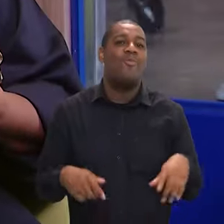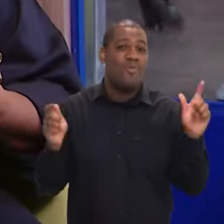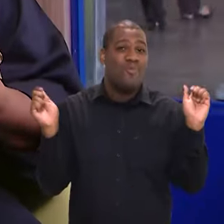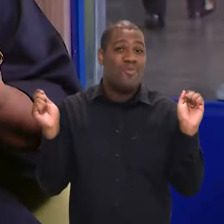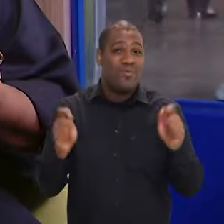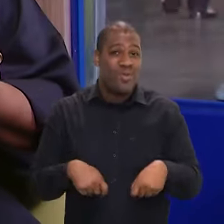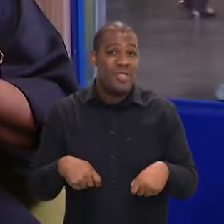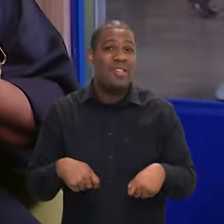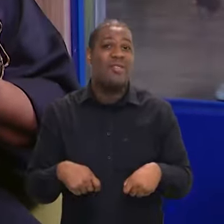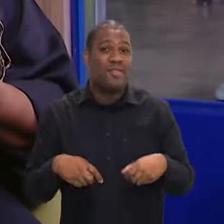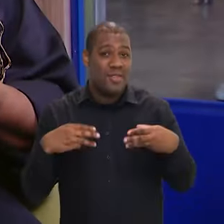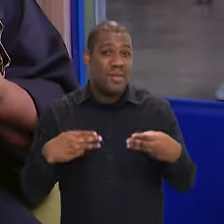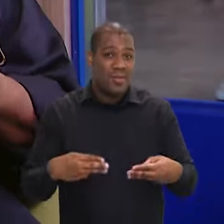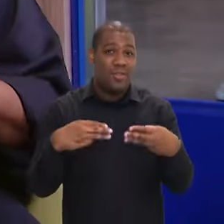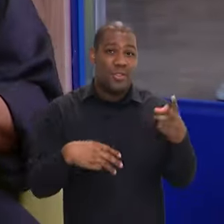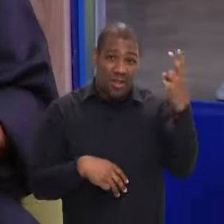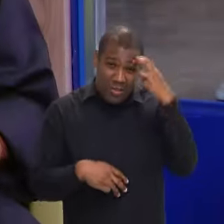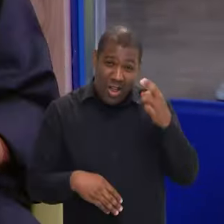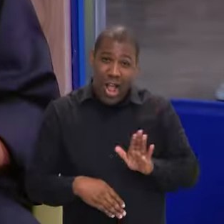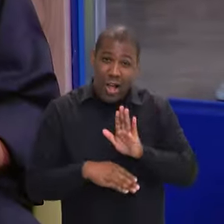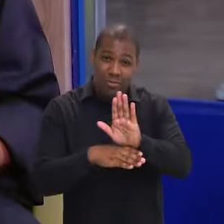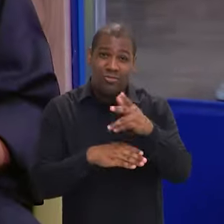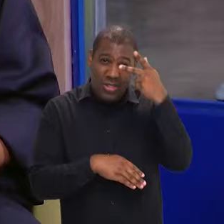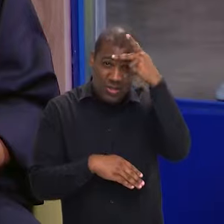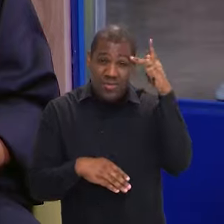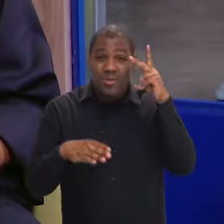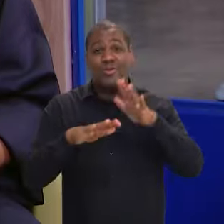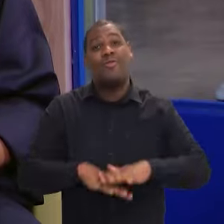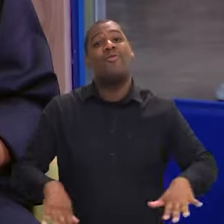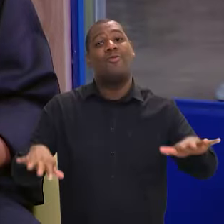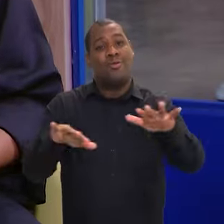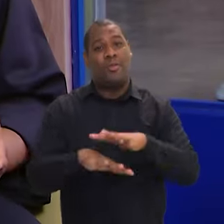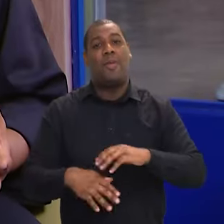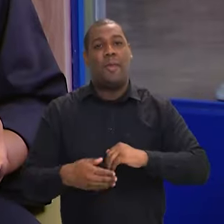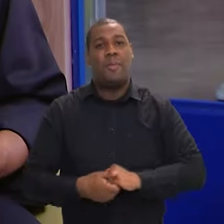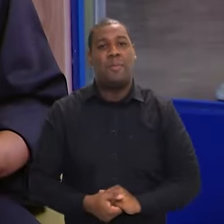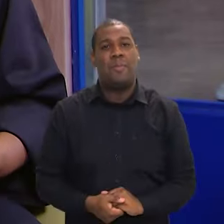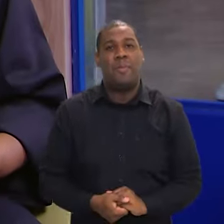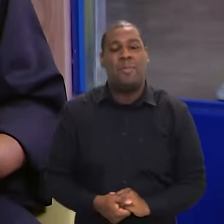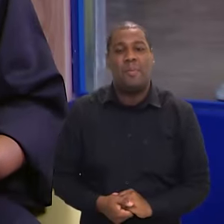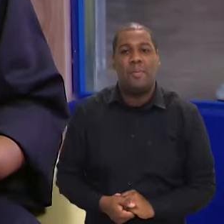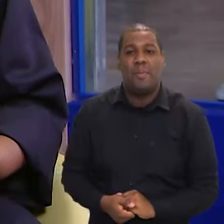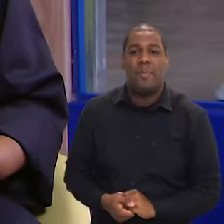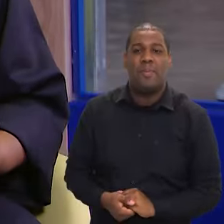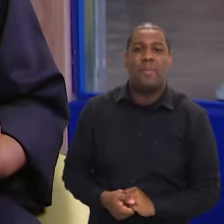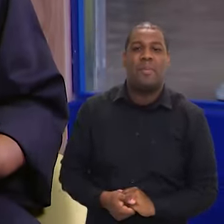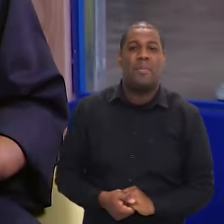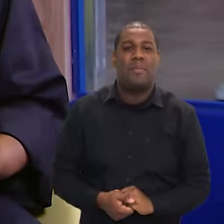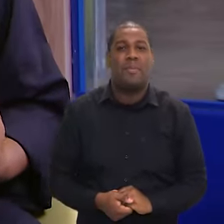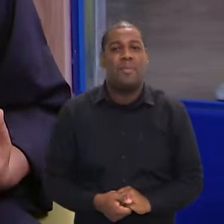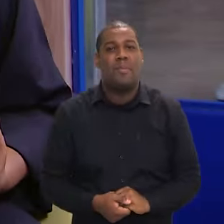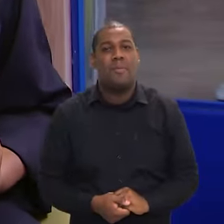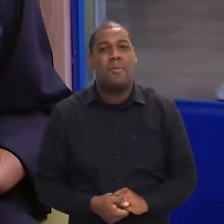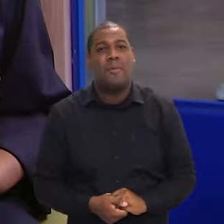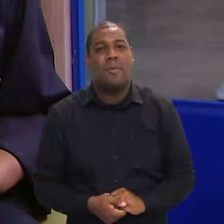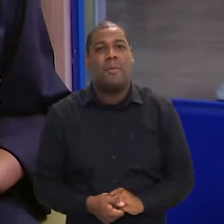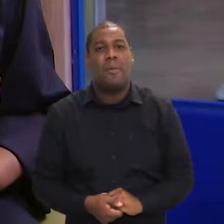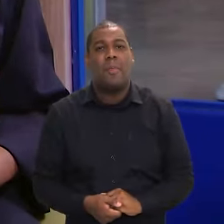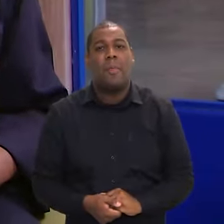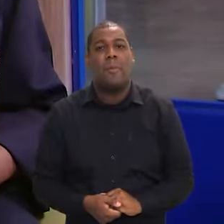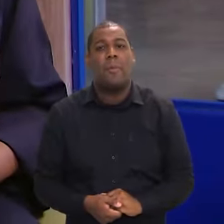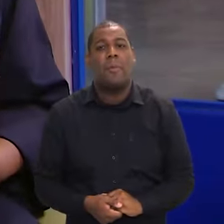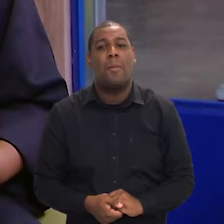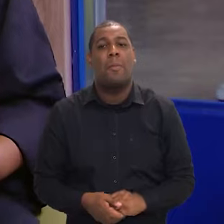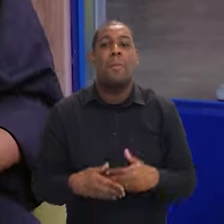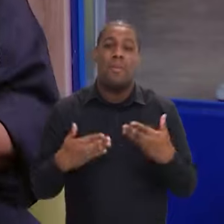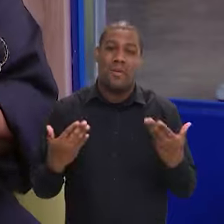possibilidade de chegar a quem mais precisa nesse sentido. É muito mais, nós estamos mais consolidados nesse